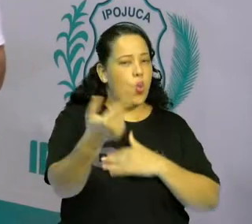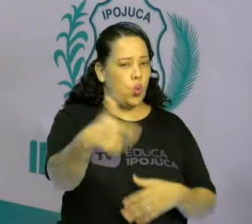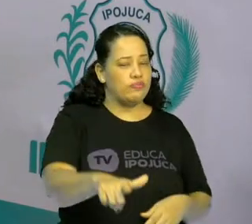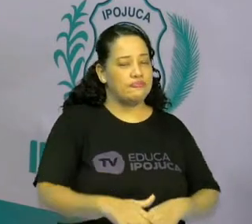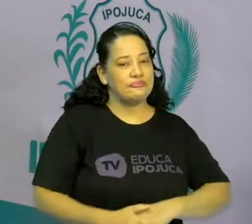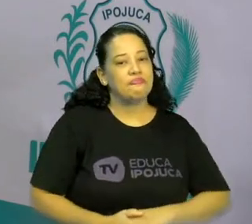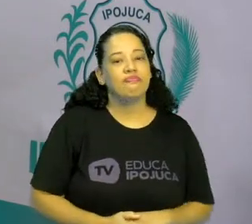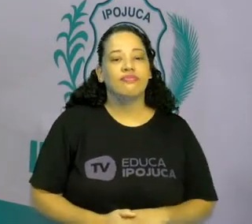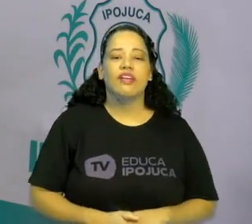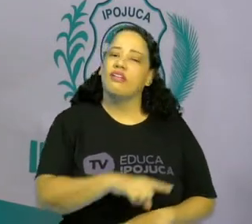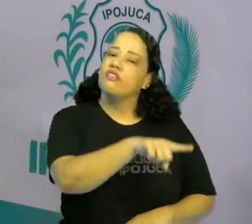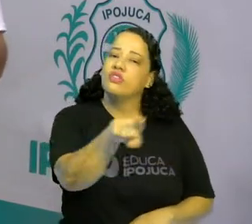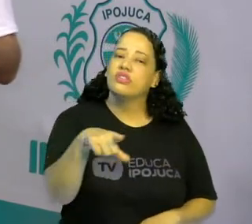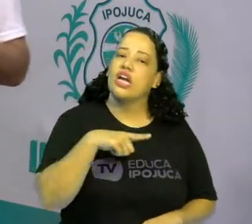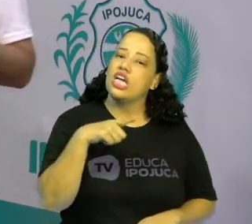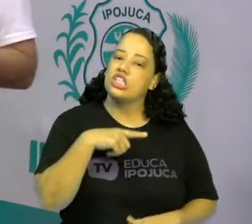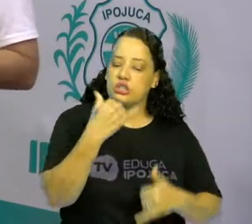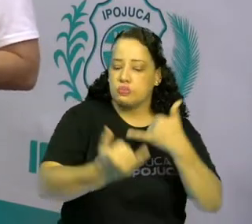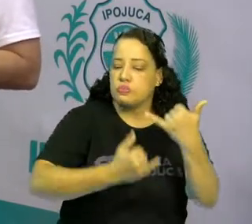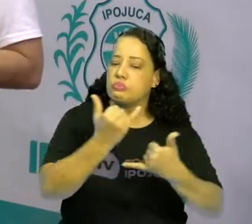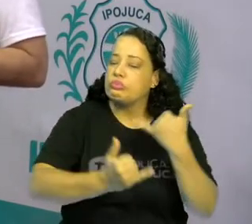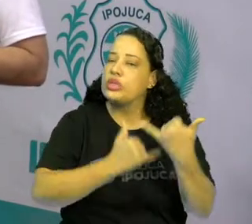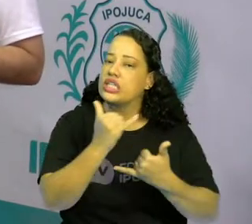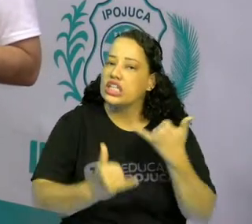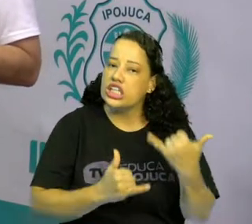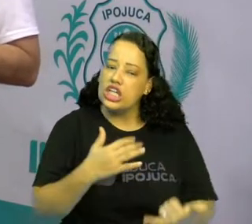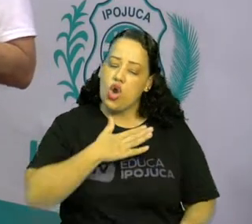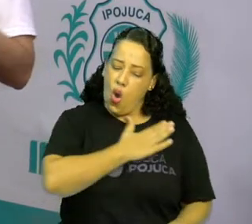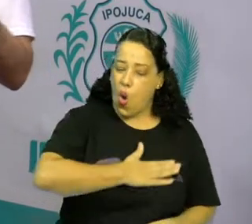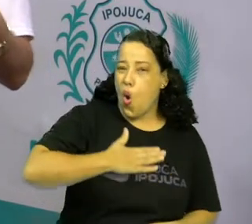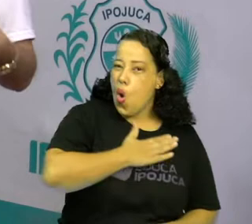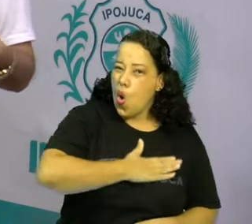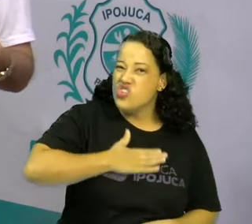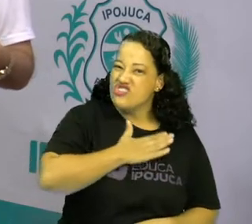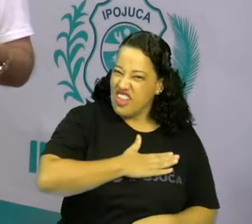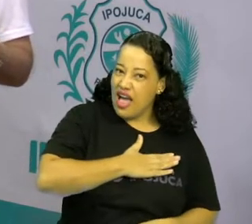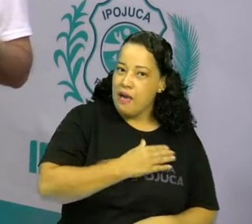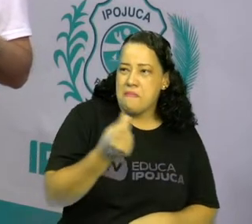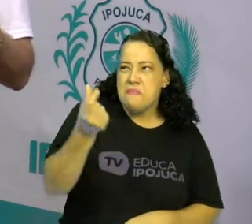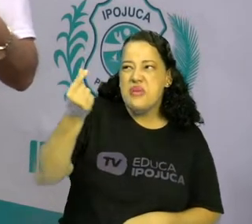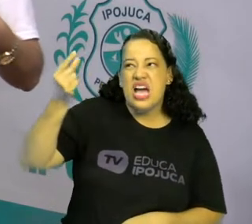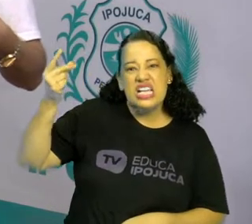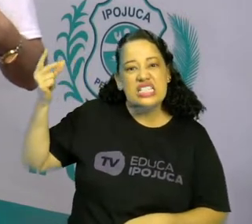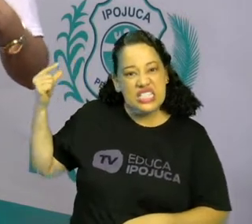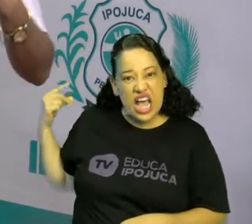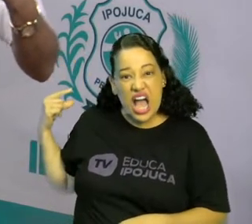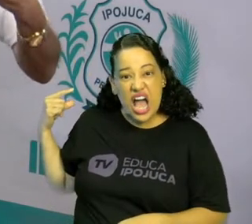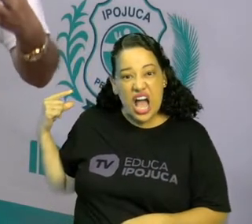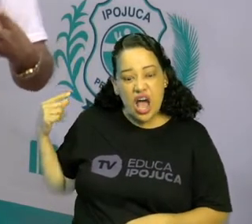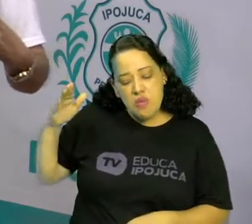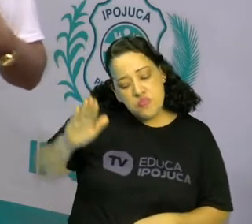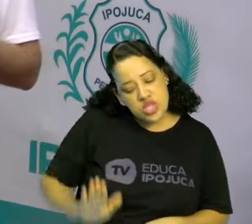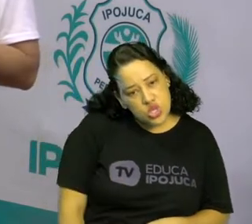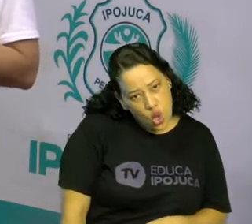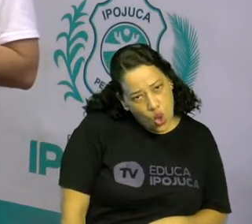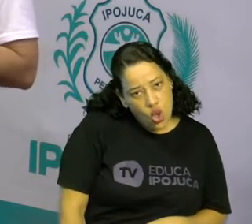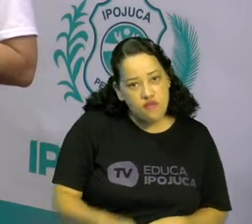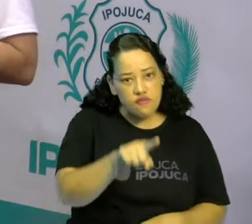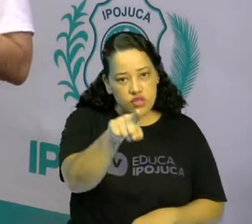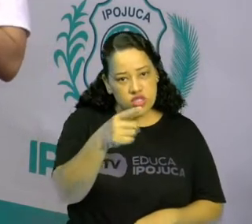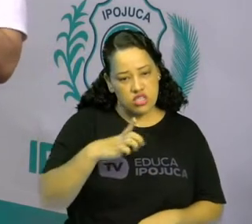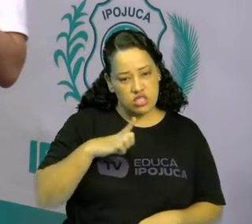Vocês têm algum brinquedo de que gostava muito quando era menor? Ou seja, quando eram menorzinho?